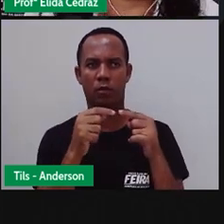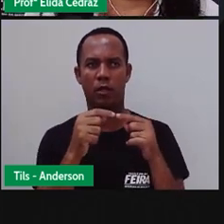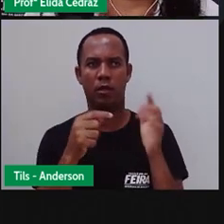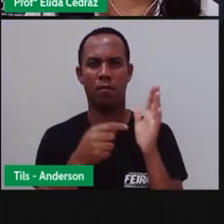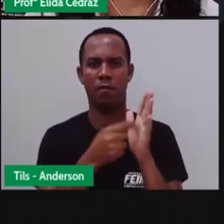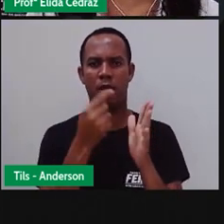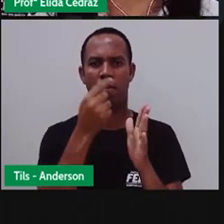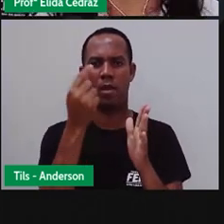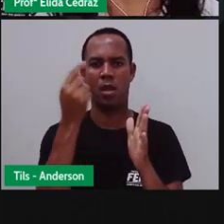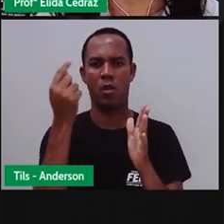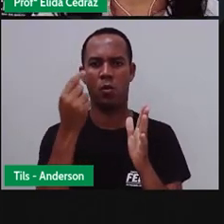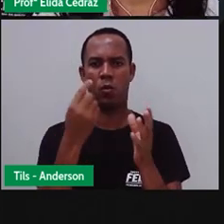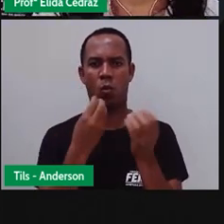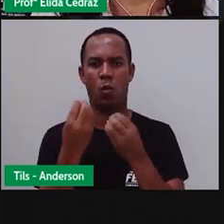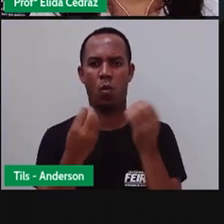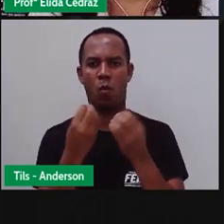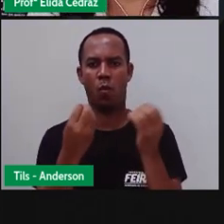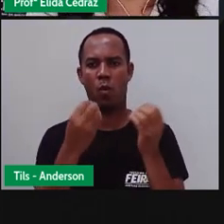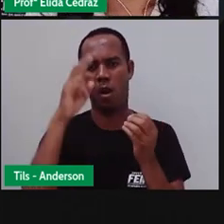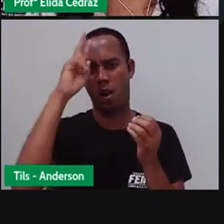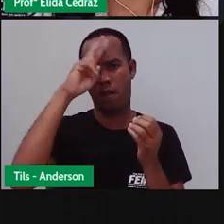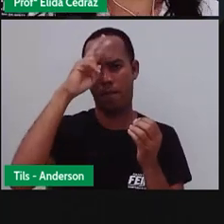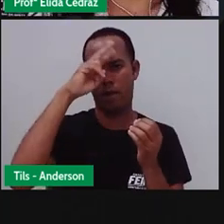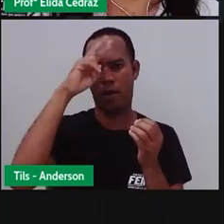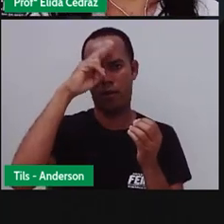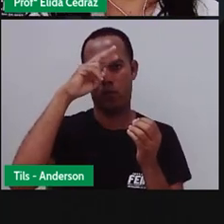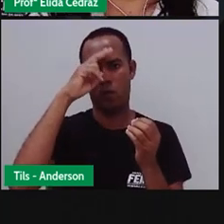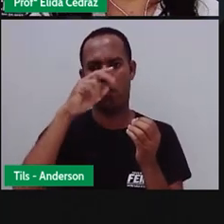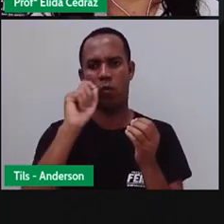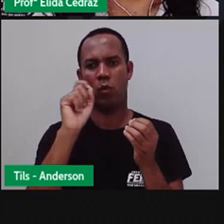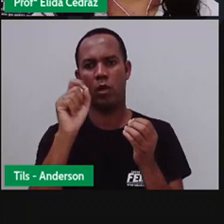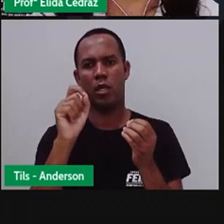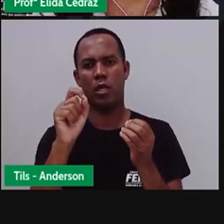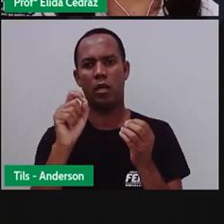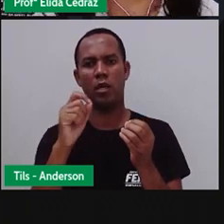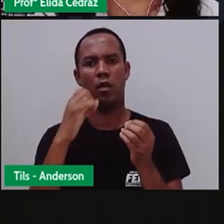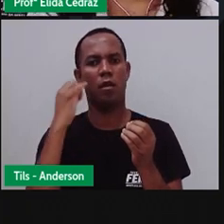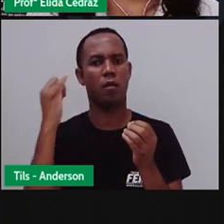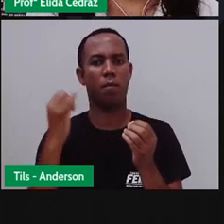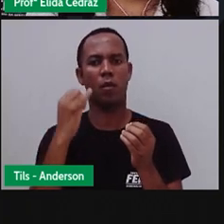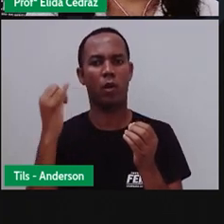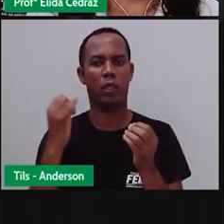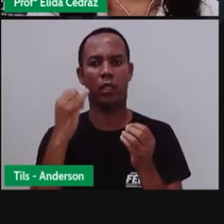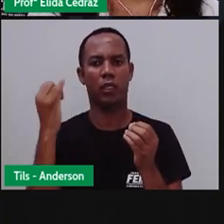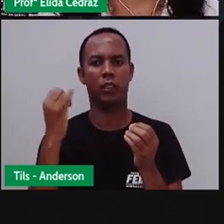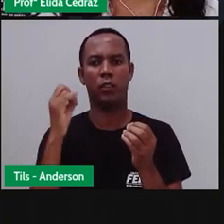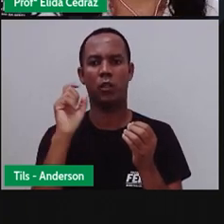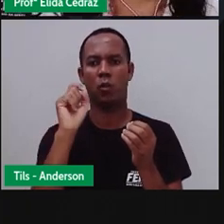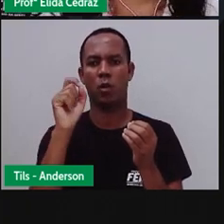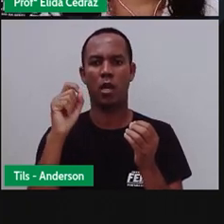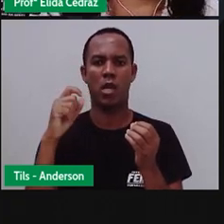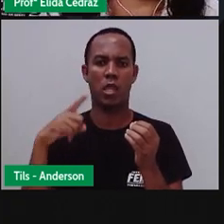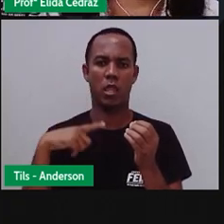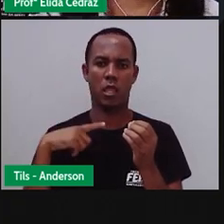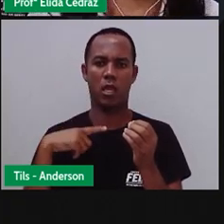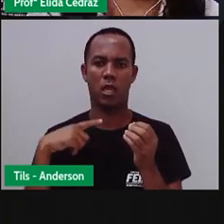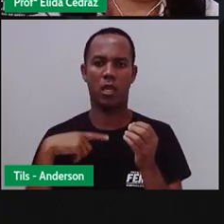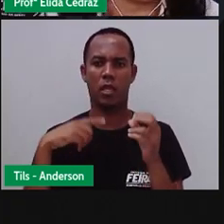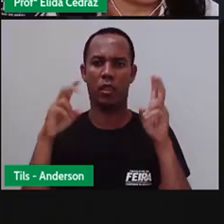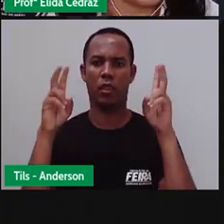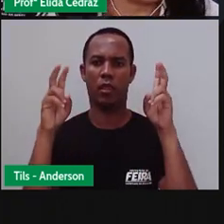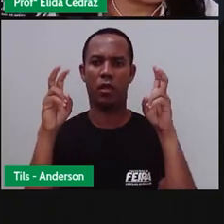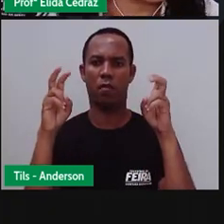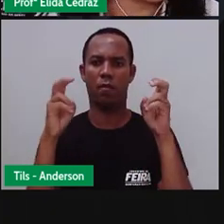parágrafo. Lembrando que não é obrigatório ter um subtítulo. Nesse caso,